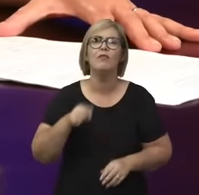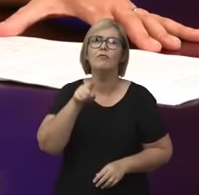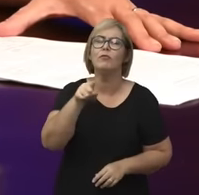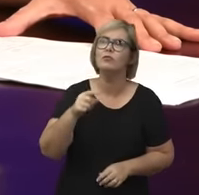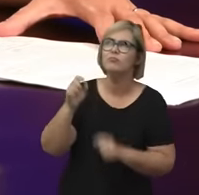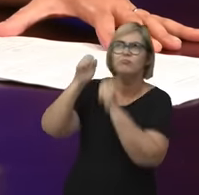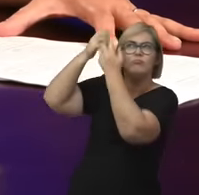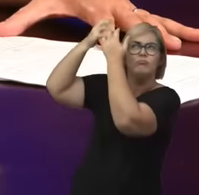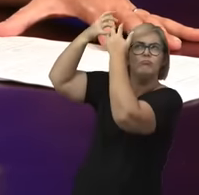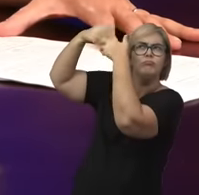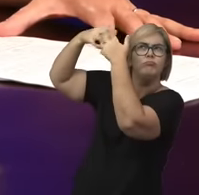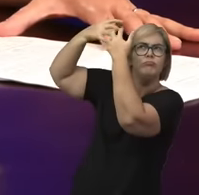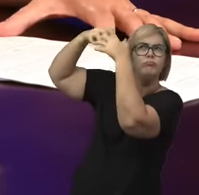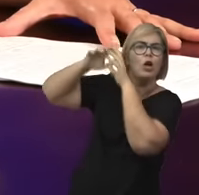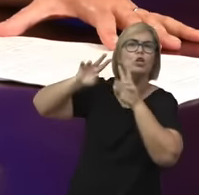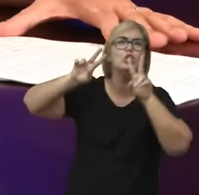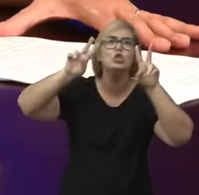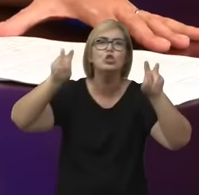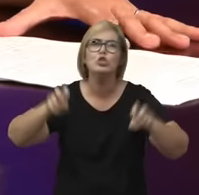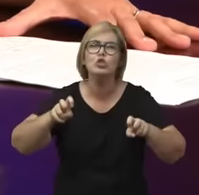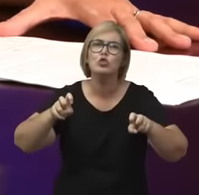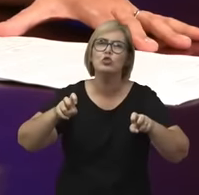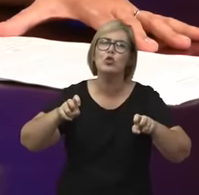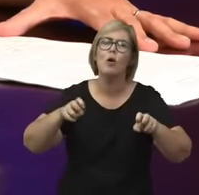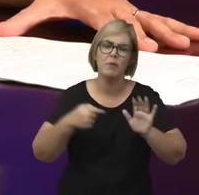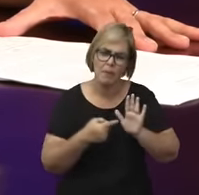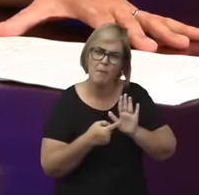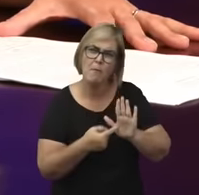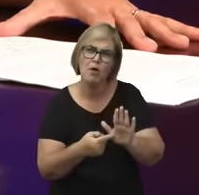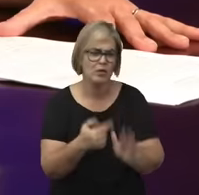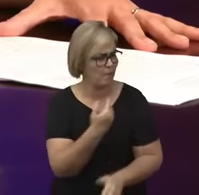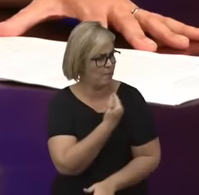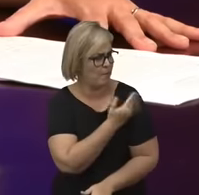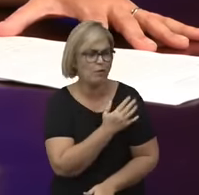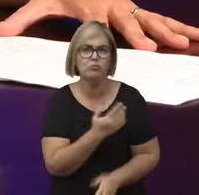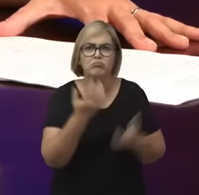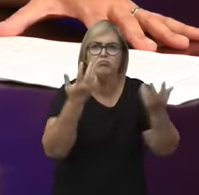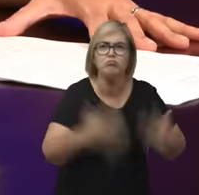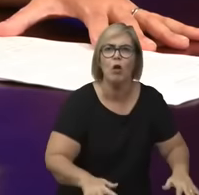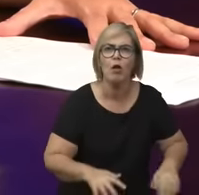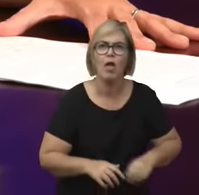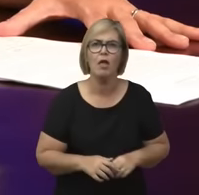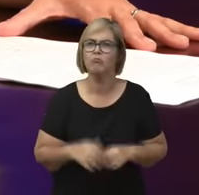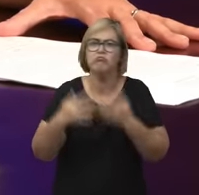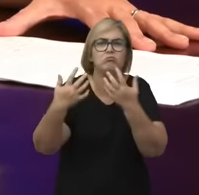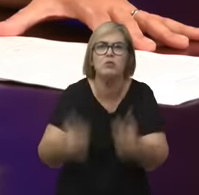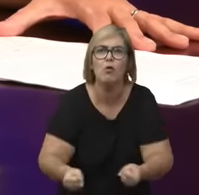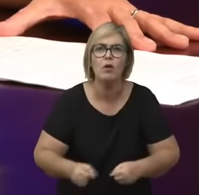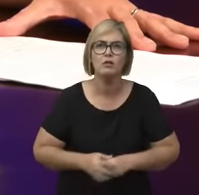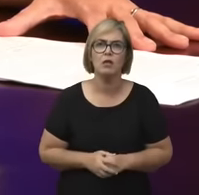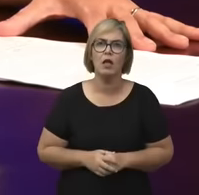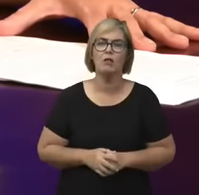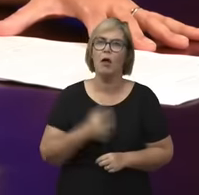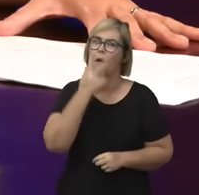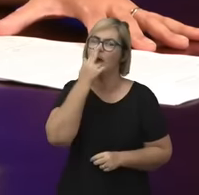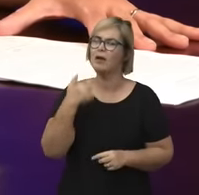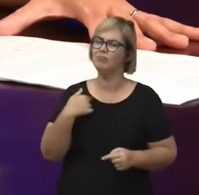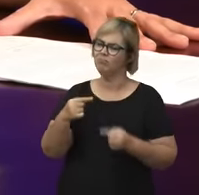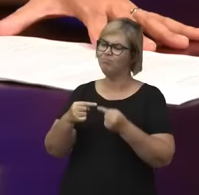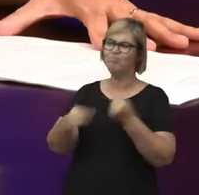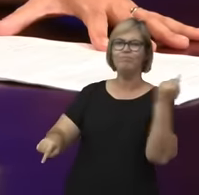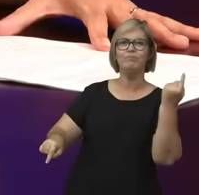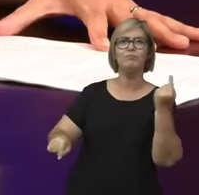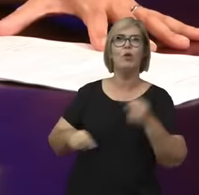nascendo, então, a filosofia faz esse deslocamento da questão, né? E diz que a filosofia nasce, então, da nossa